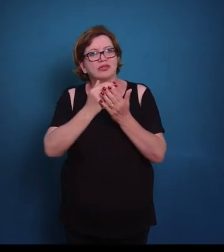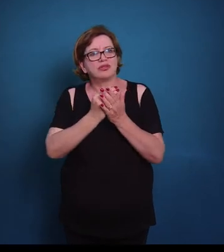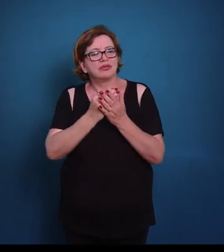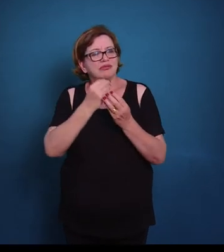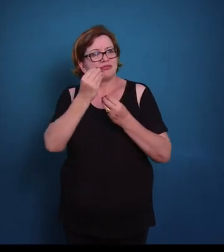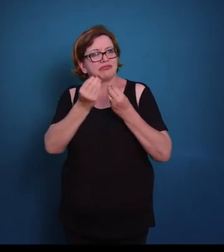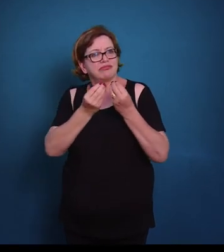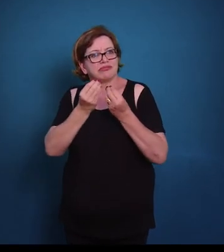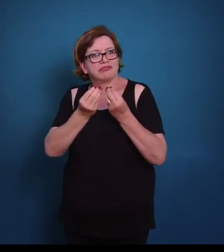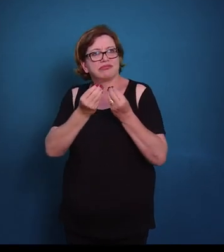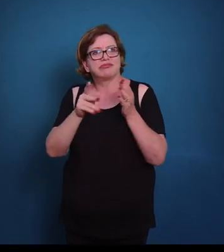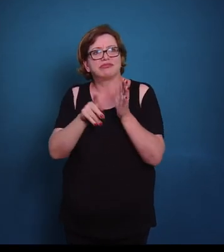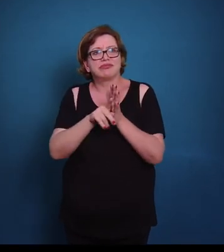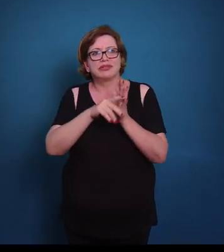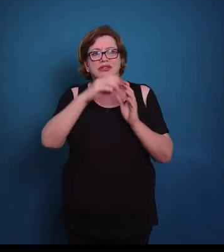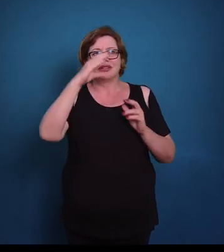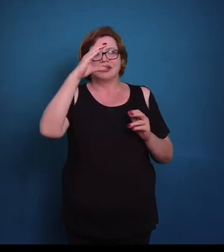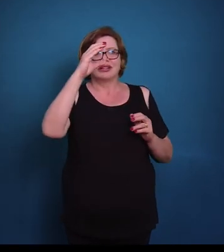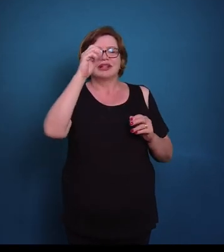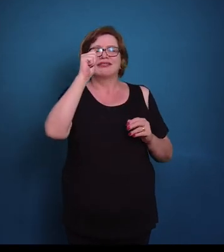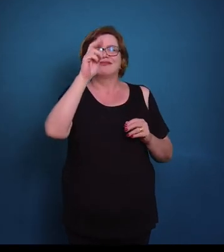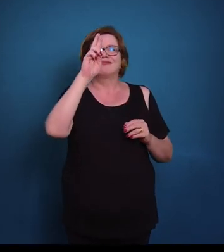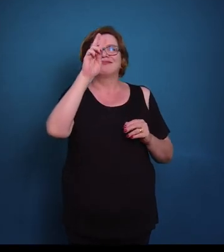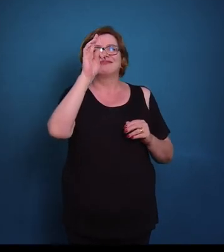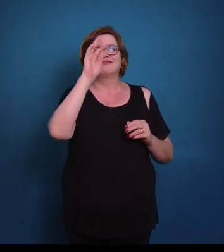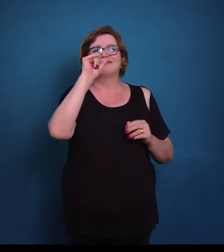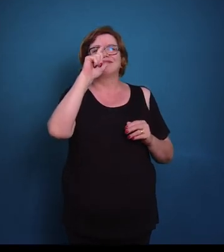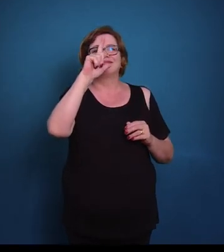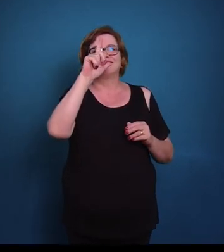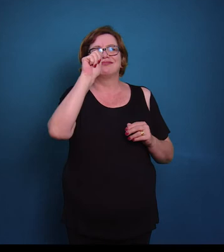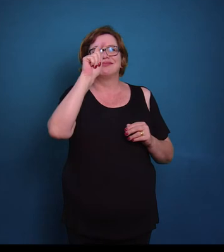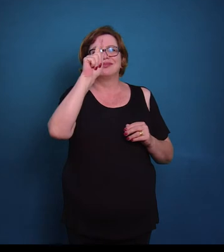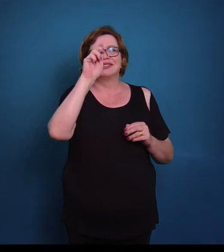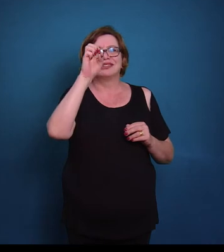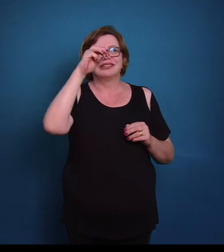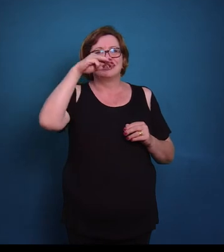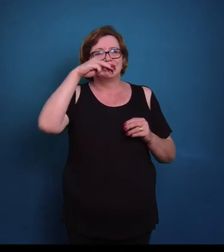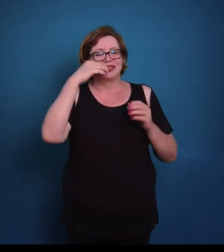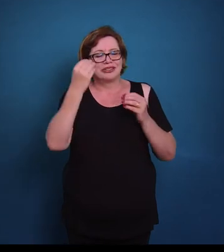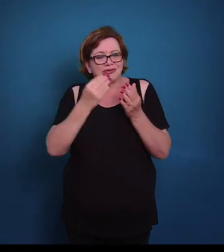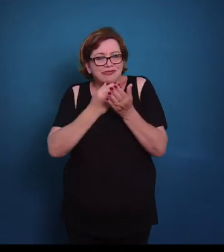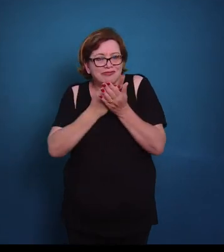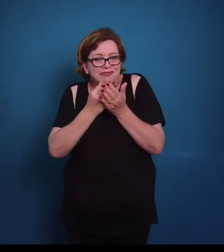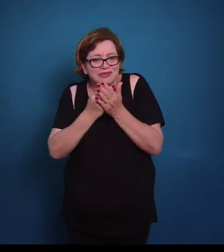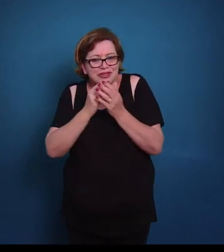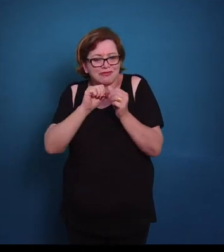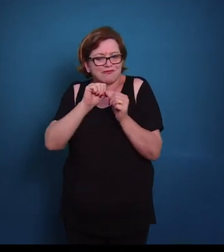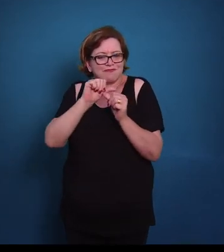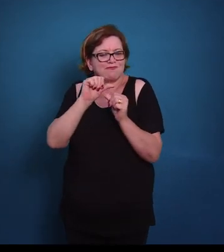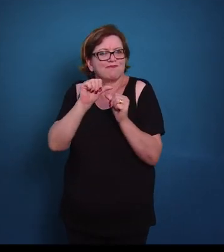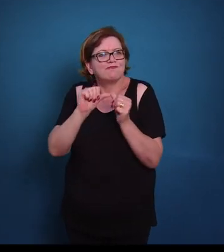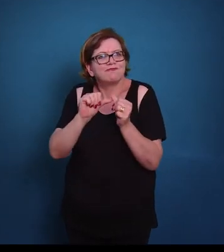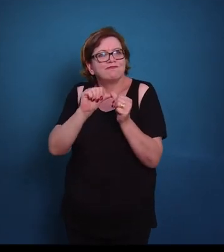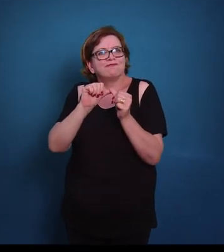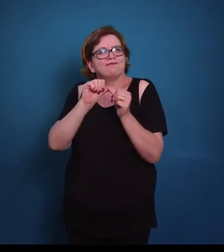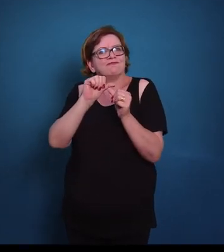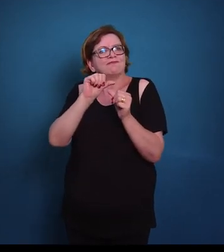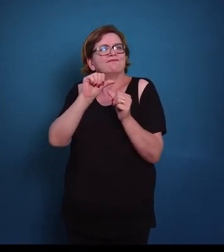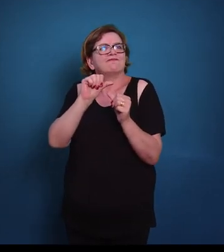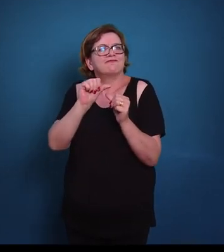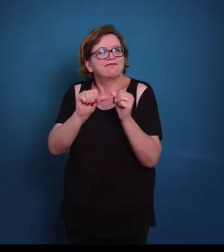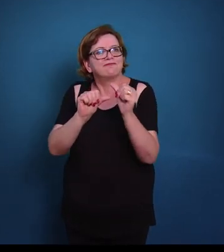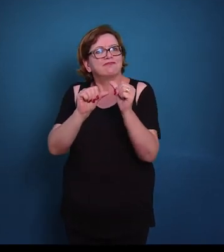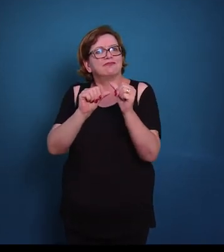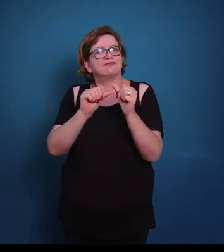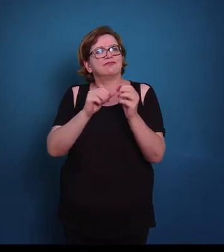cartilagem, diferente da intramembranosa. Então nesse caso aqui nós temos um molde de cartilagem, essa cartilagem vai ser modificada,